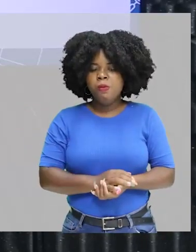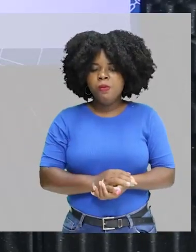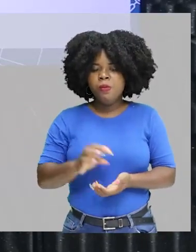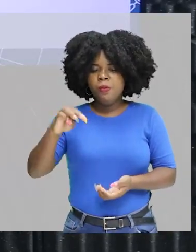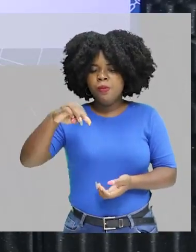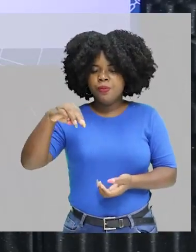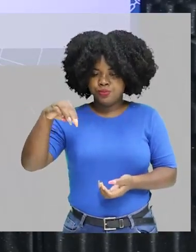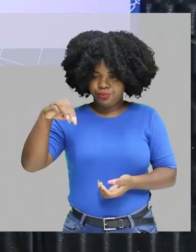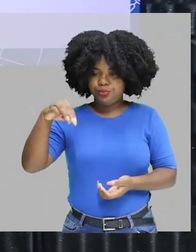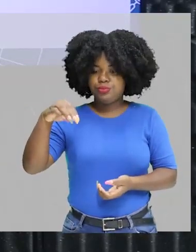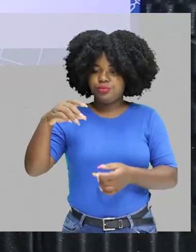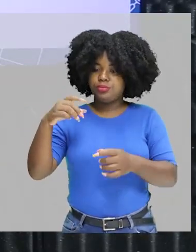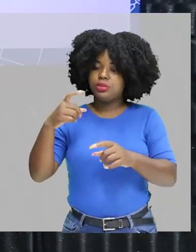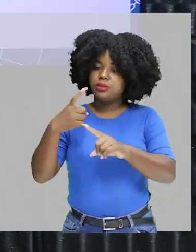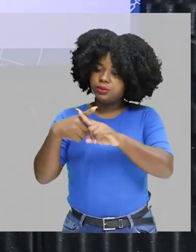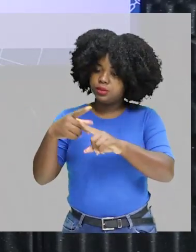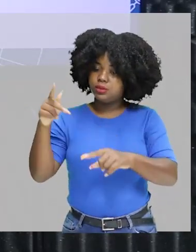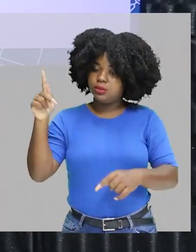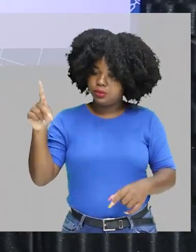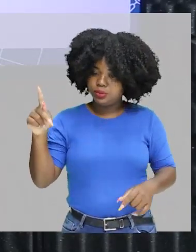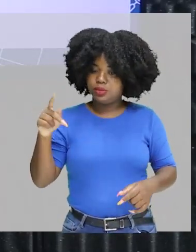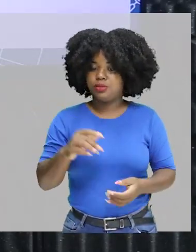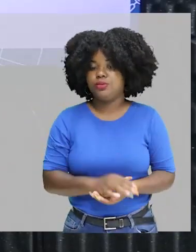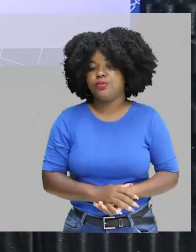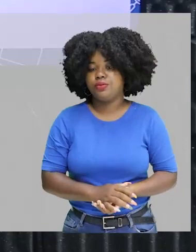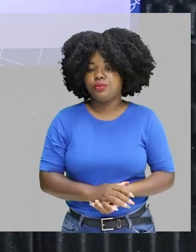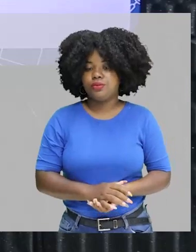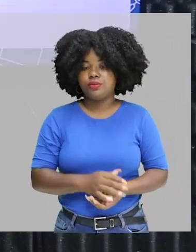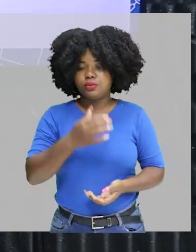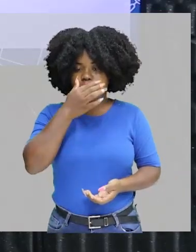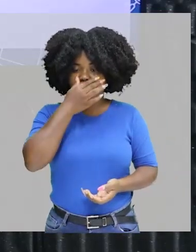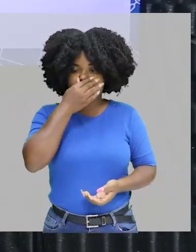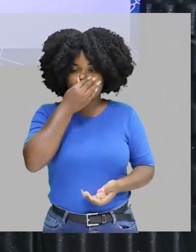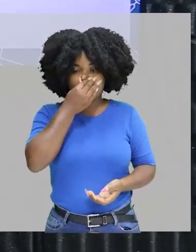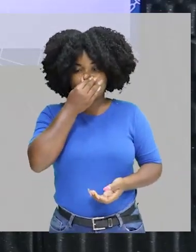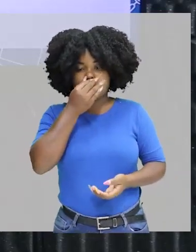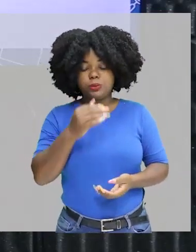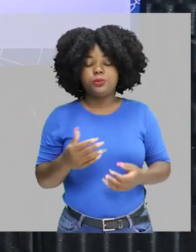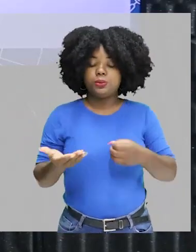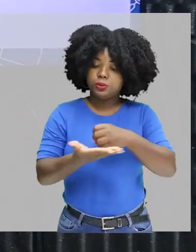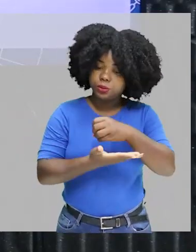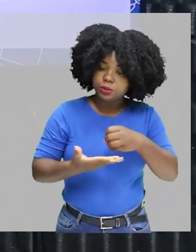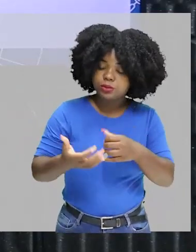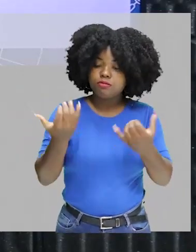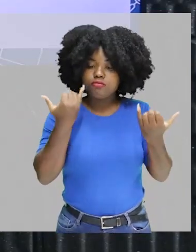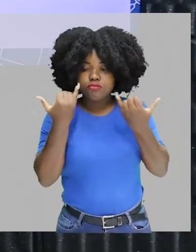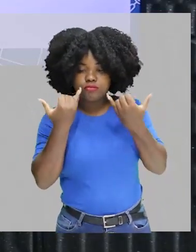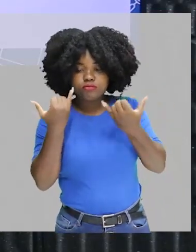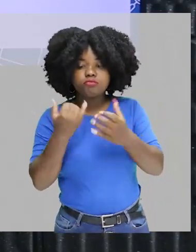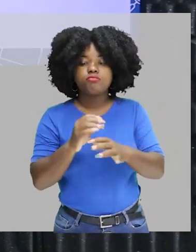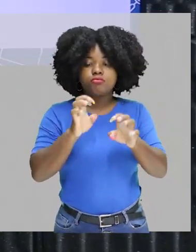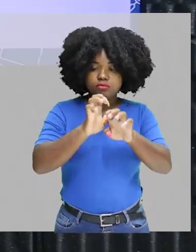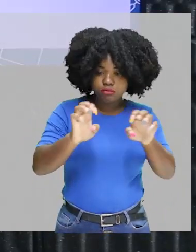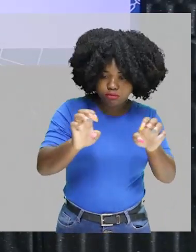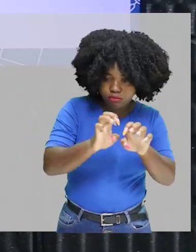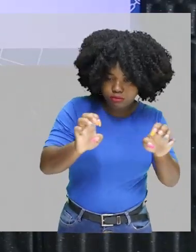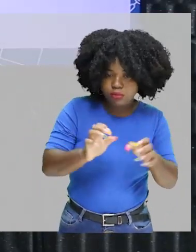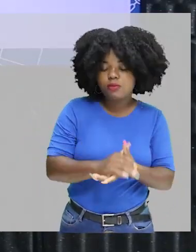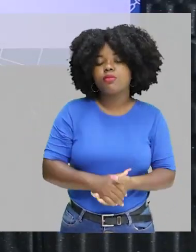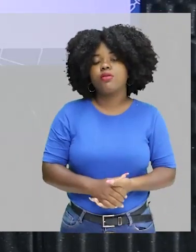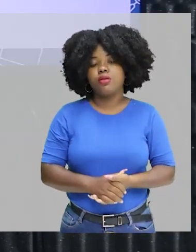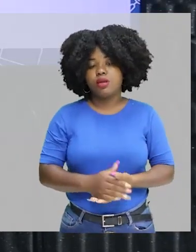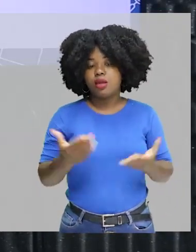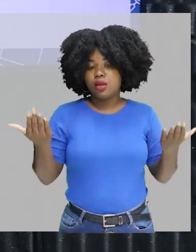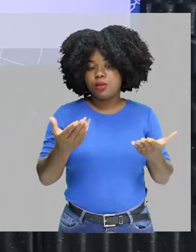vezes o período de meia-vida. Então, turminha, com base nessas expressões e nesses conceitos,